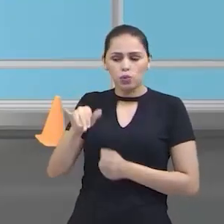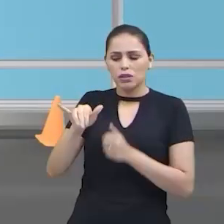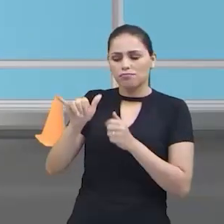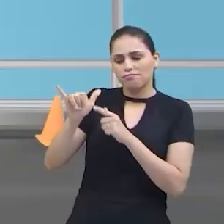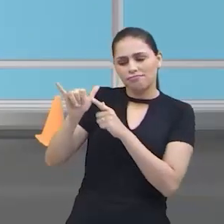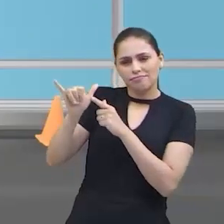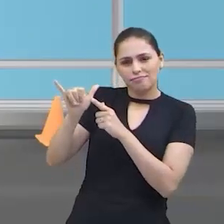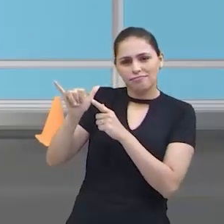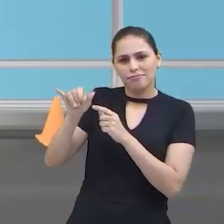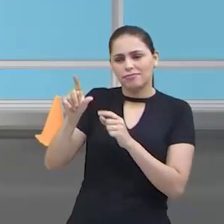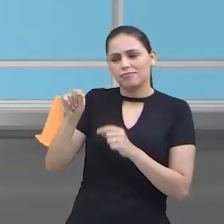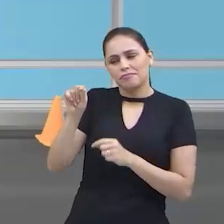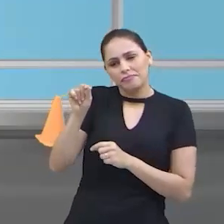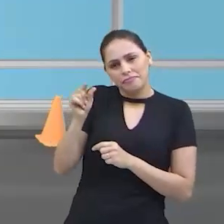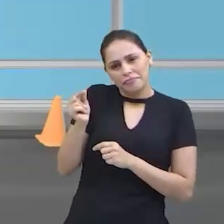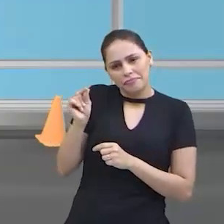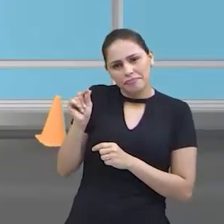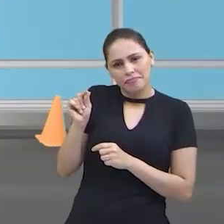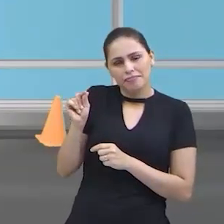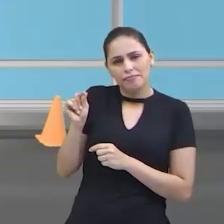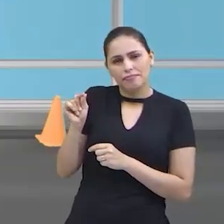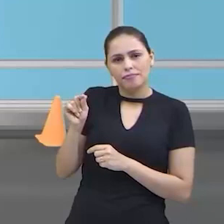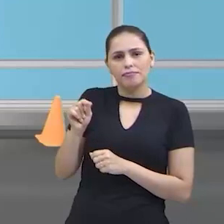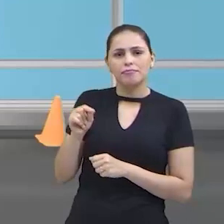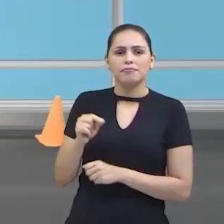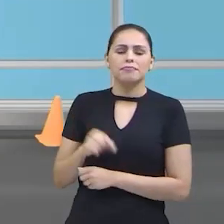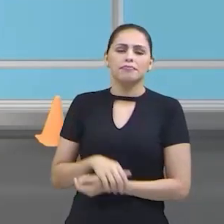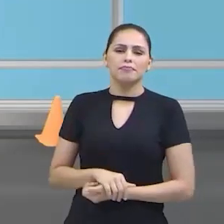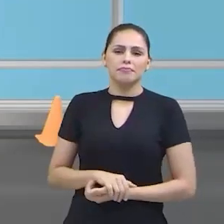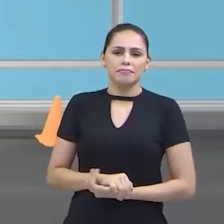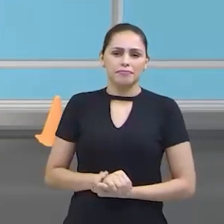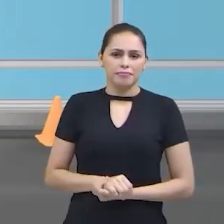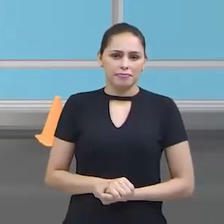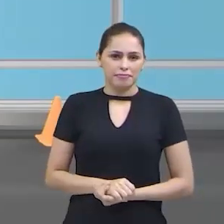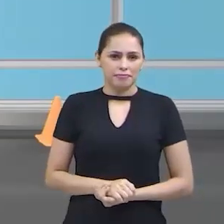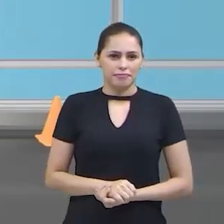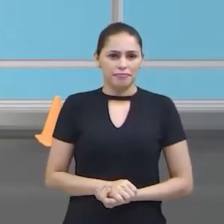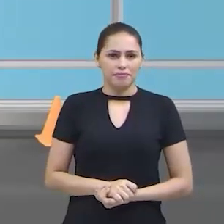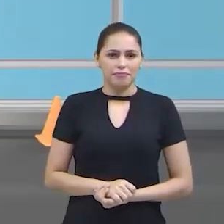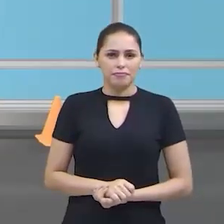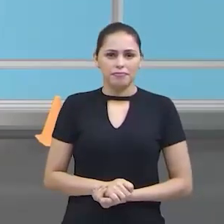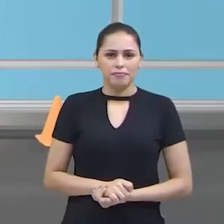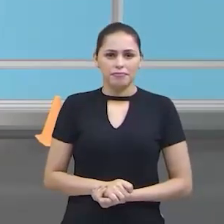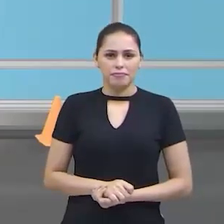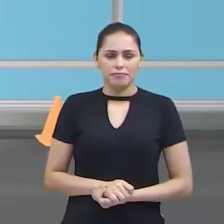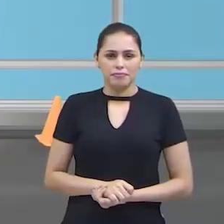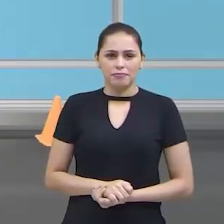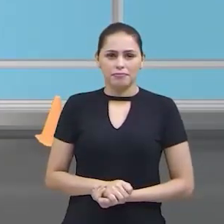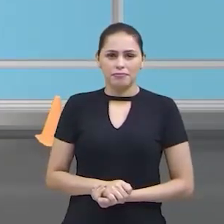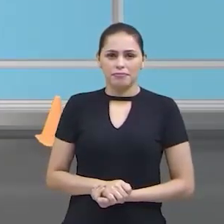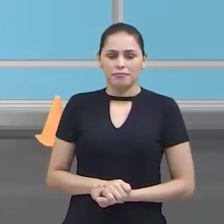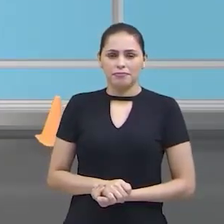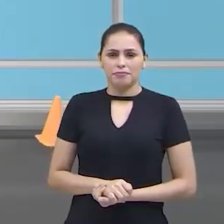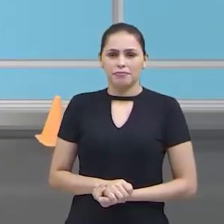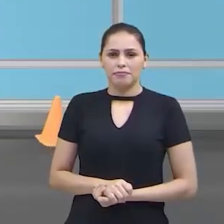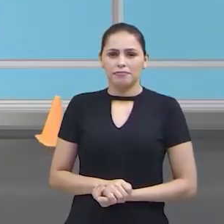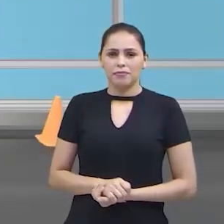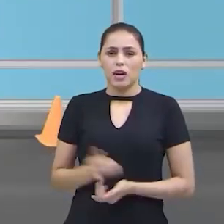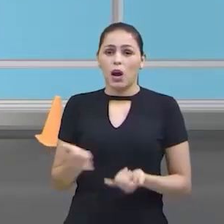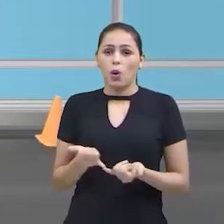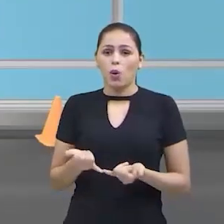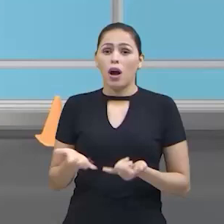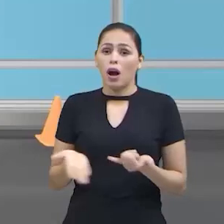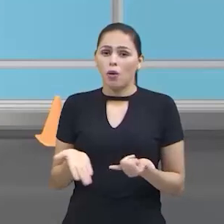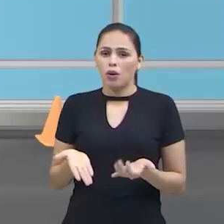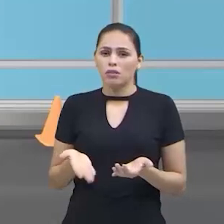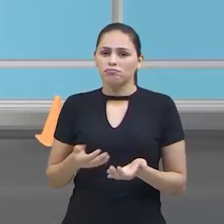Pontinho de dedo. Consegue? Conversar com o dedinho. Olá, tudo bem? Tudo bem. Desse jeito. Segurei meu aviãozinho. Só